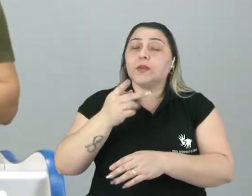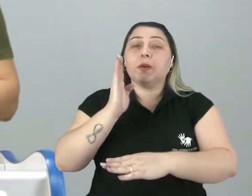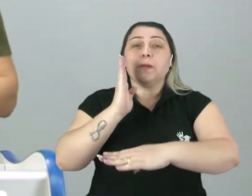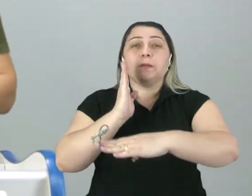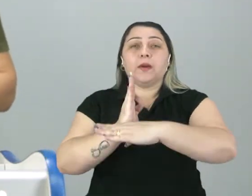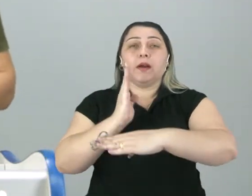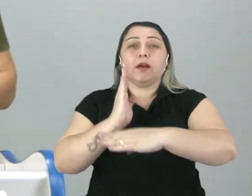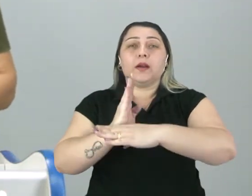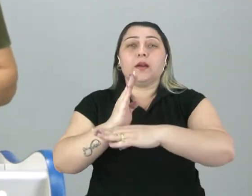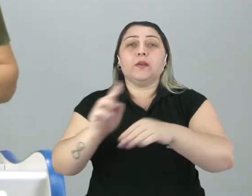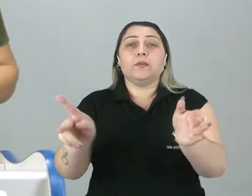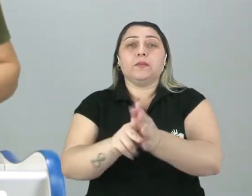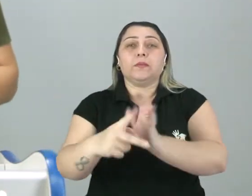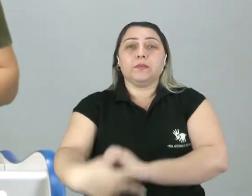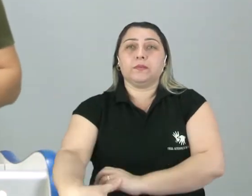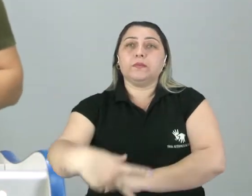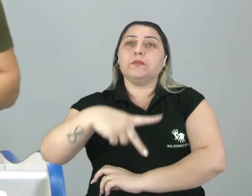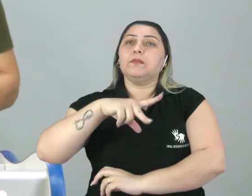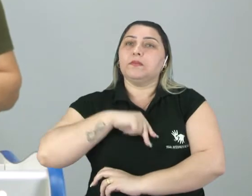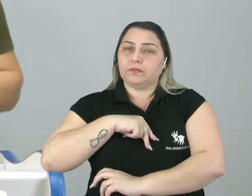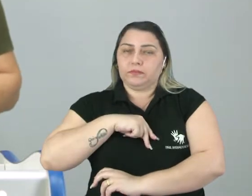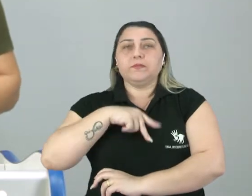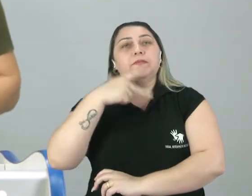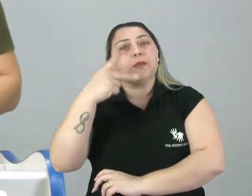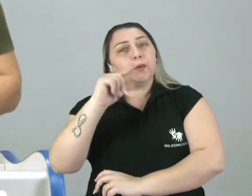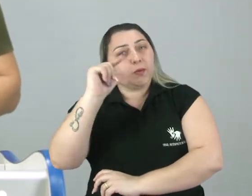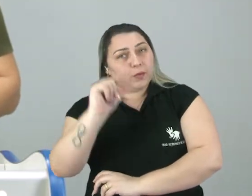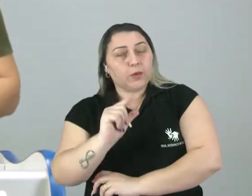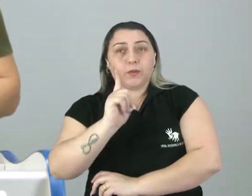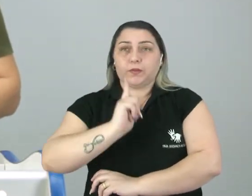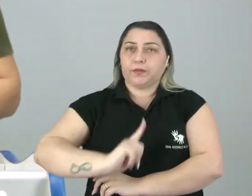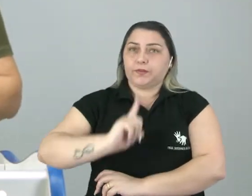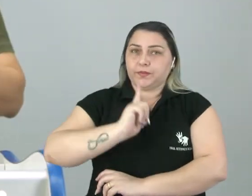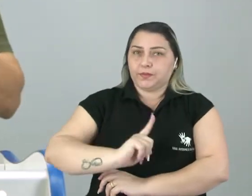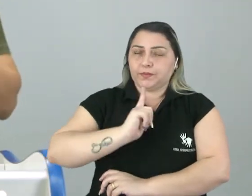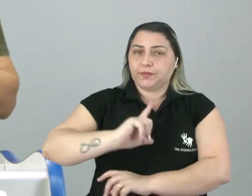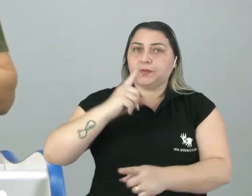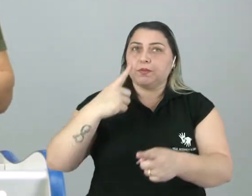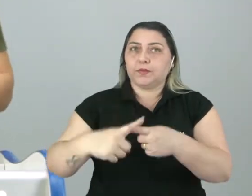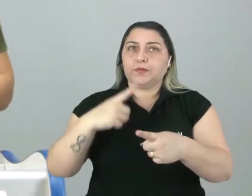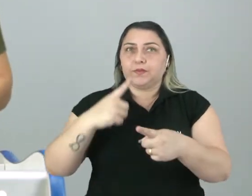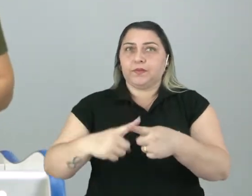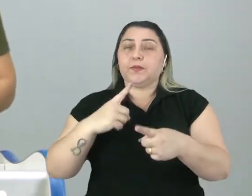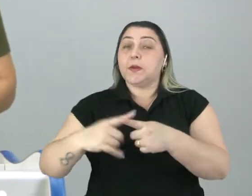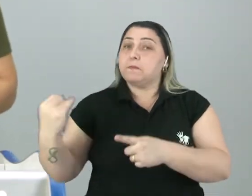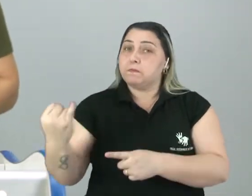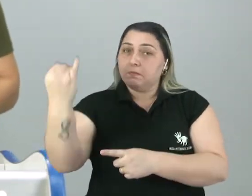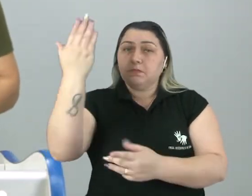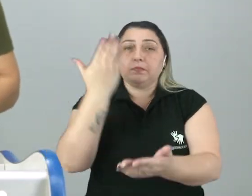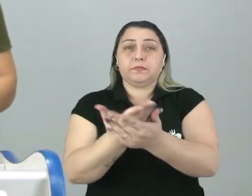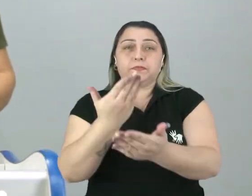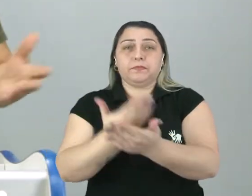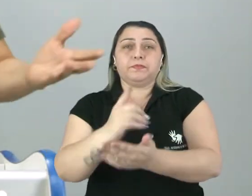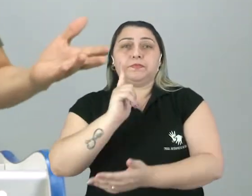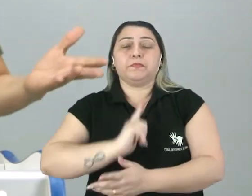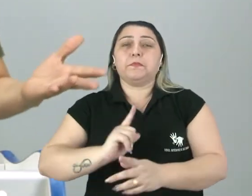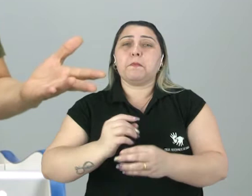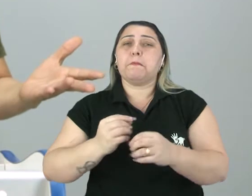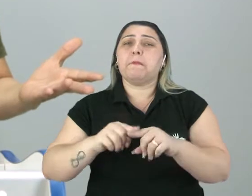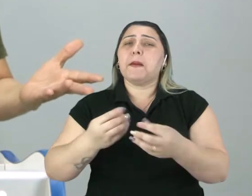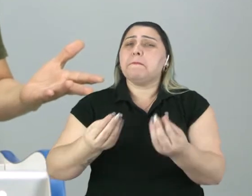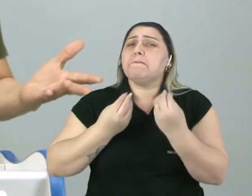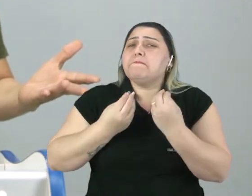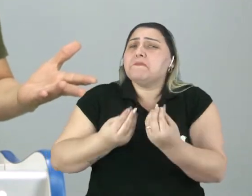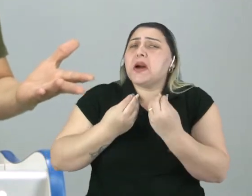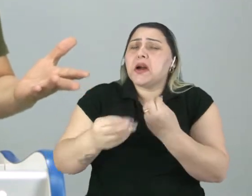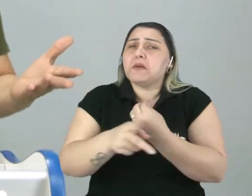barroco em Portugal. É sim, nós vamos falar um pouquinho de literatura, porque é muito interessante estudar literatura. Mas para que eu